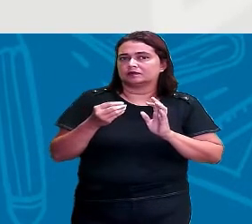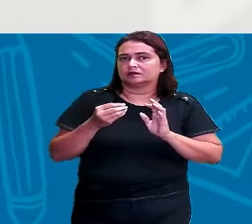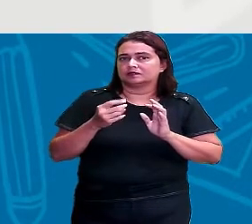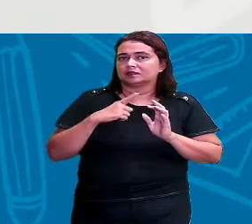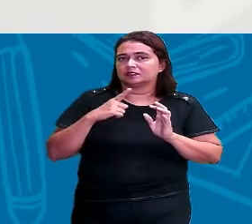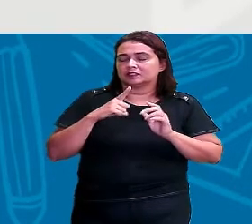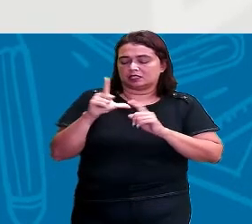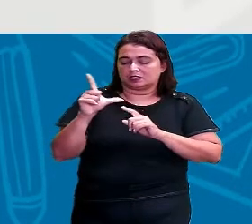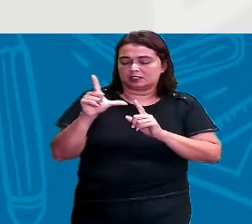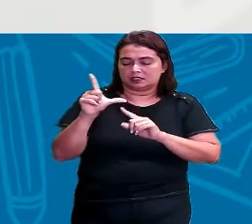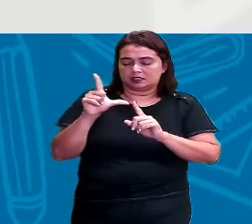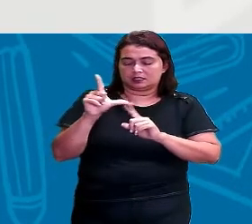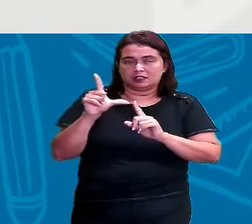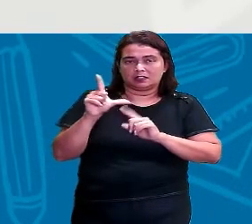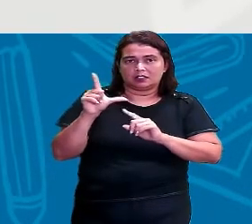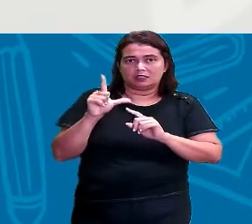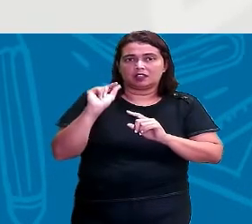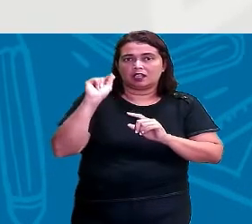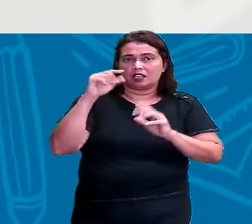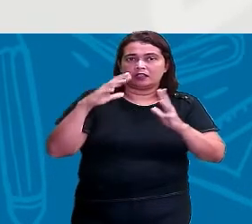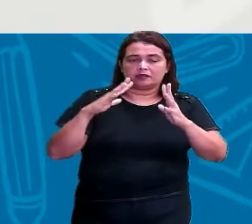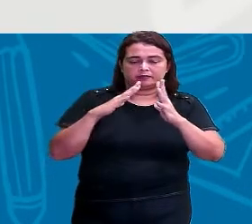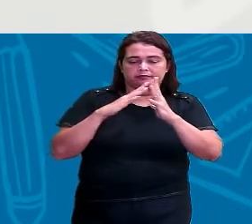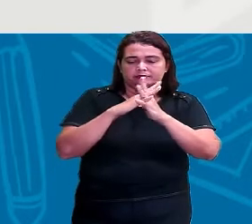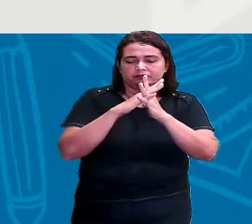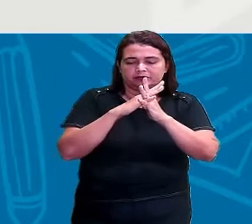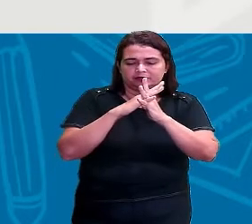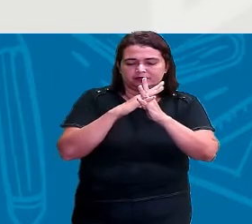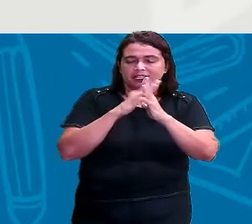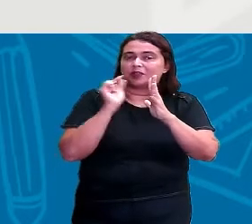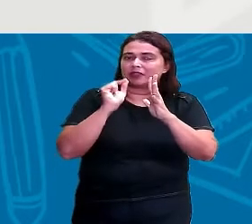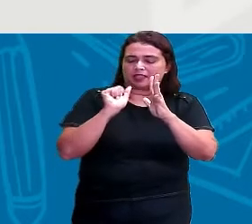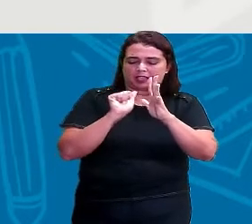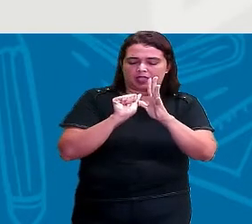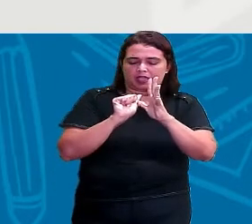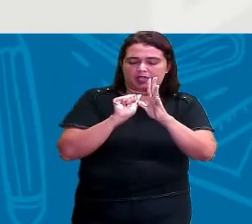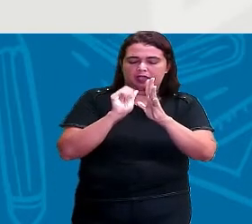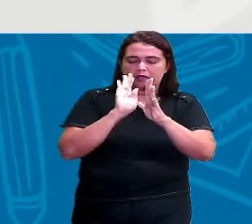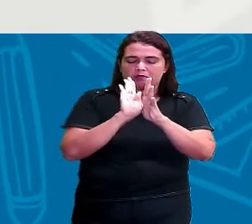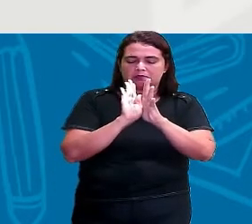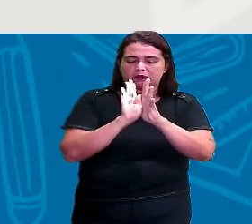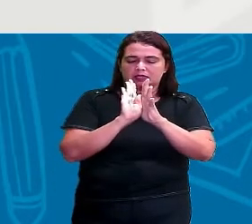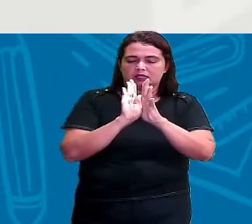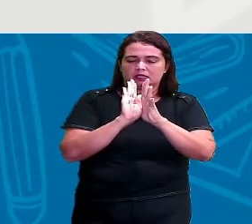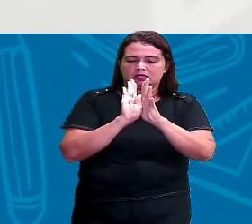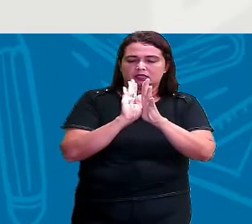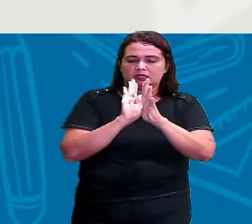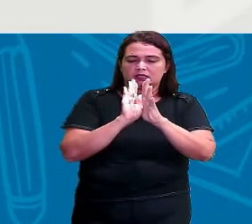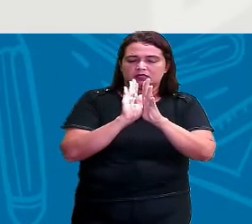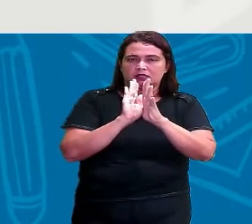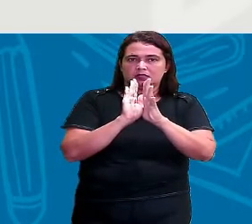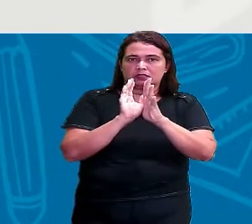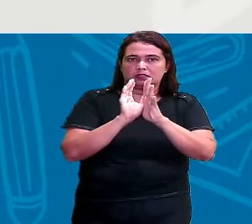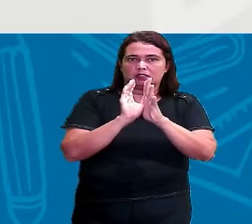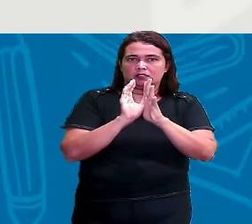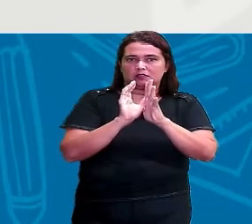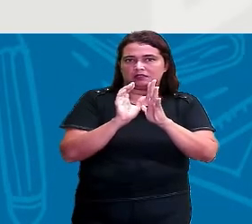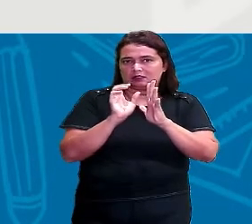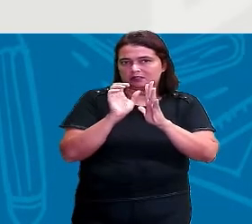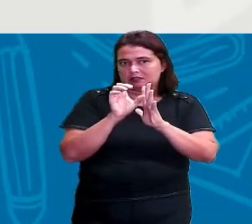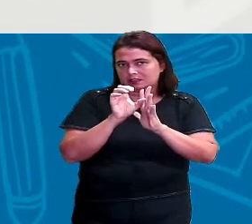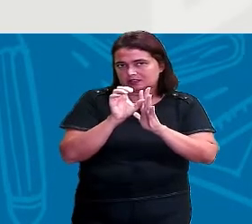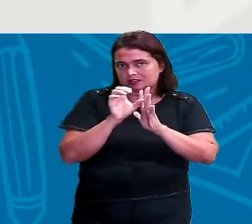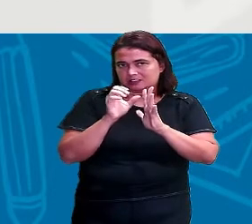As outras letras, a gente chama de consoantes, tá? Então, todas as outras letras do alfabeto,